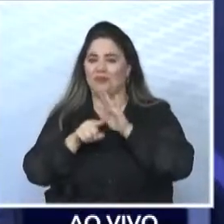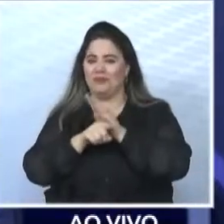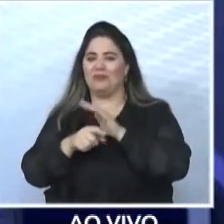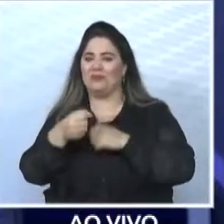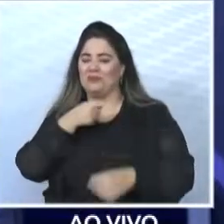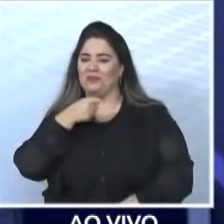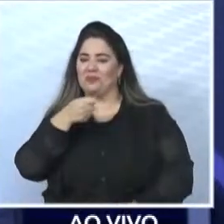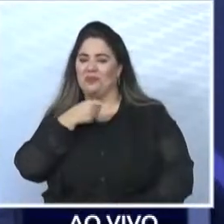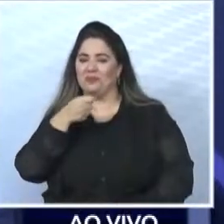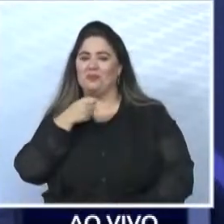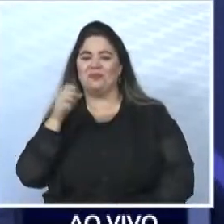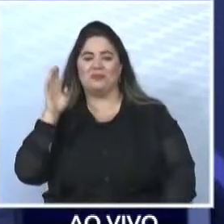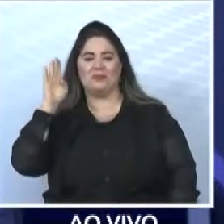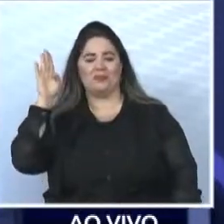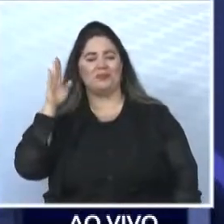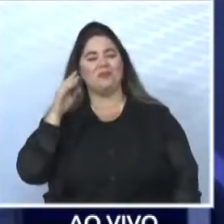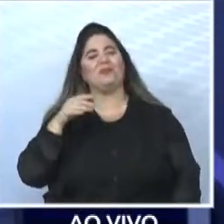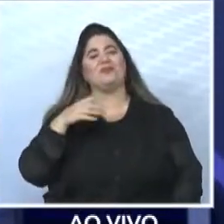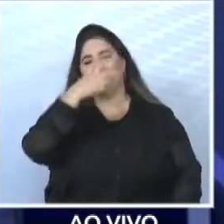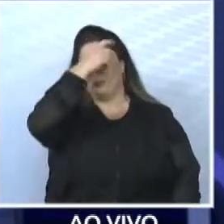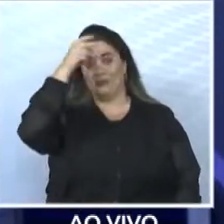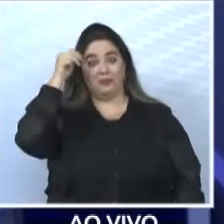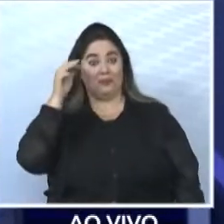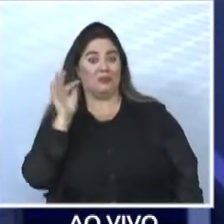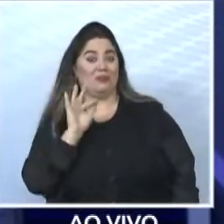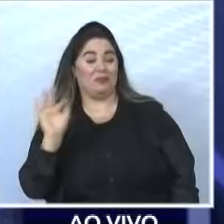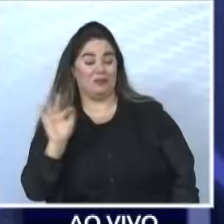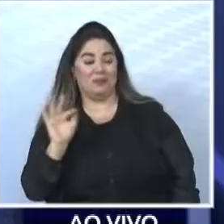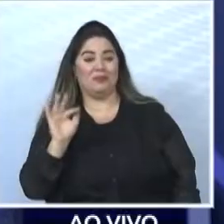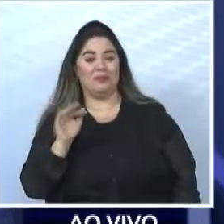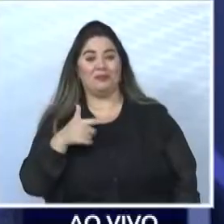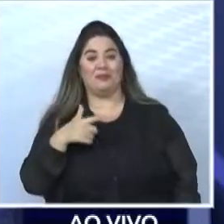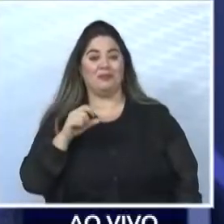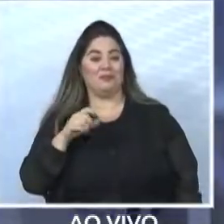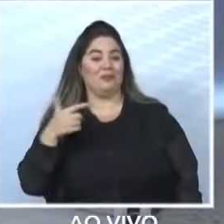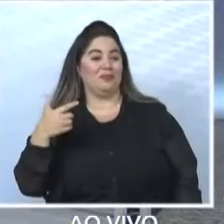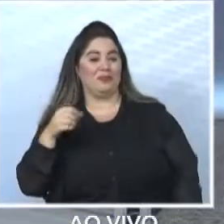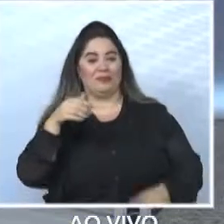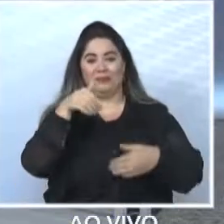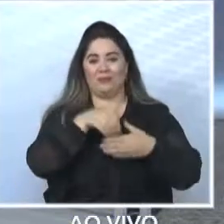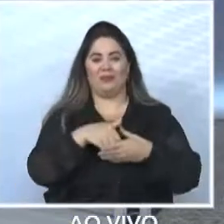o candidato à Prefeitura de Franca. Eleições 2020, o voto na Record.